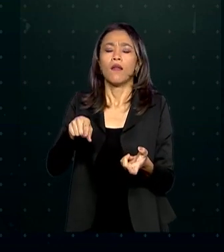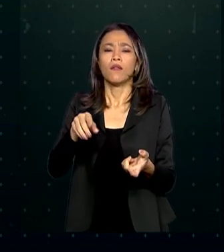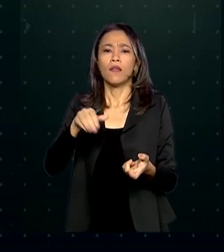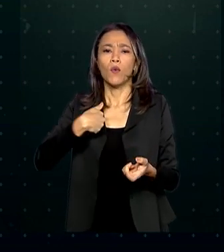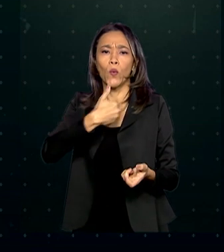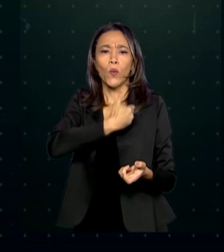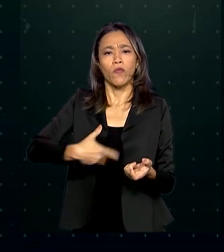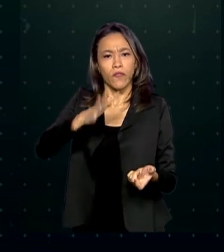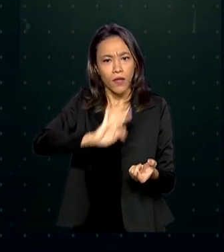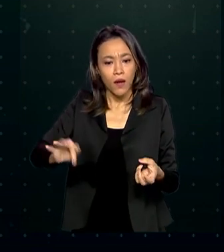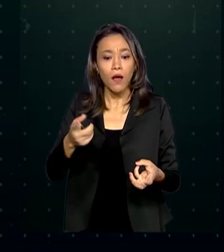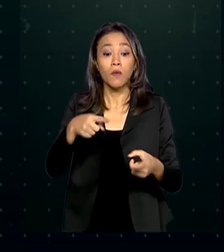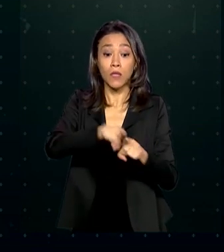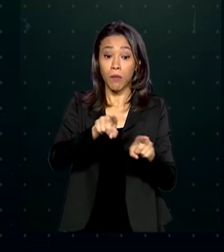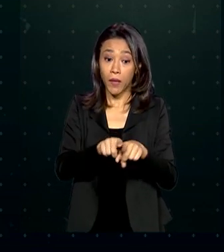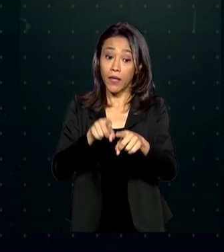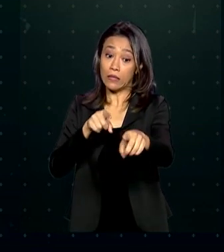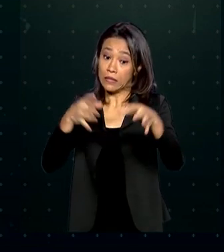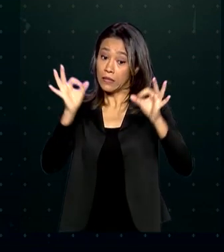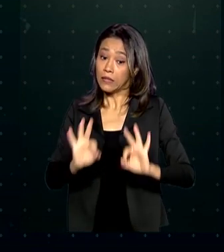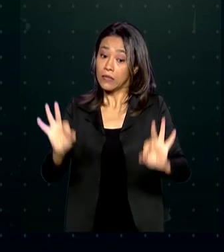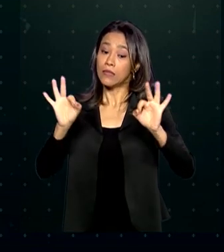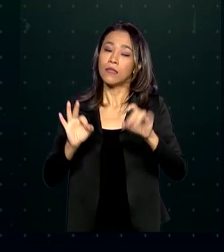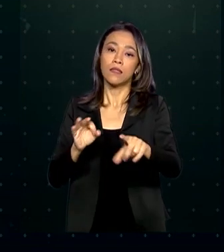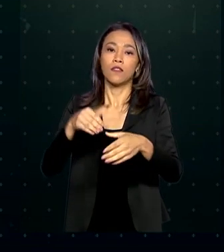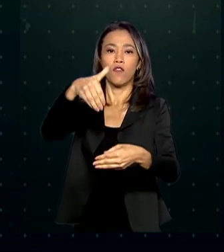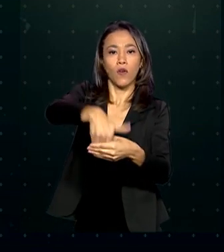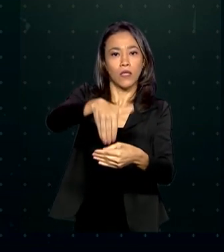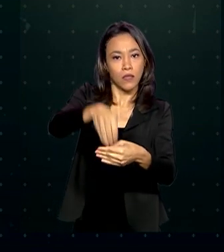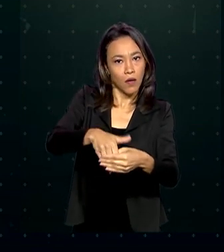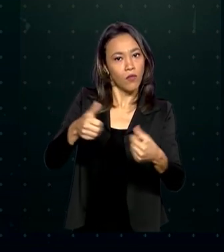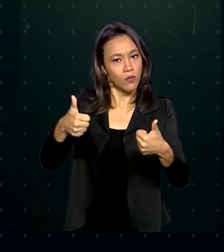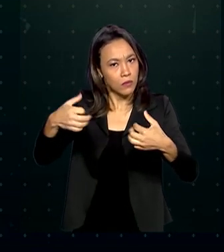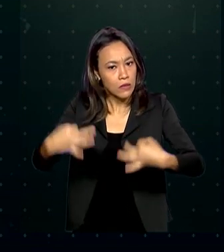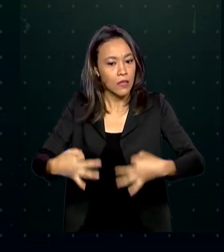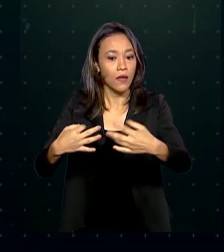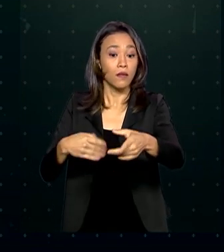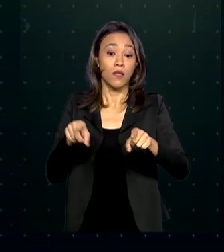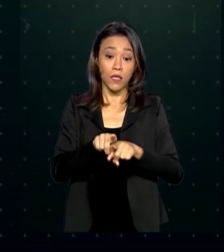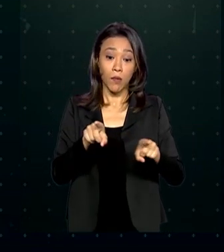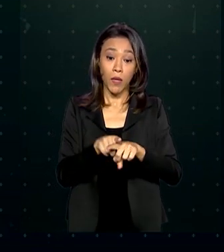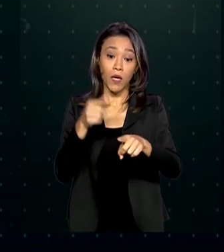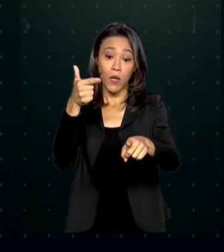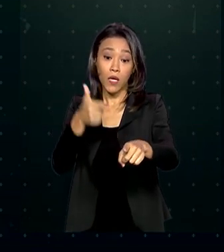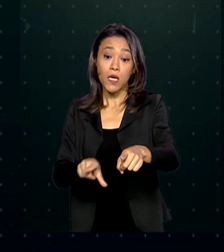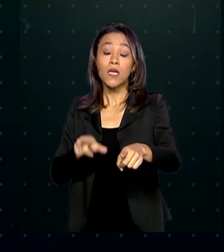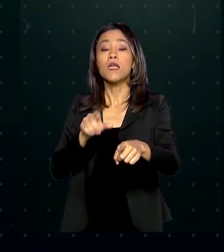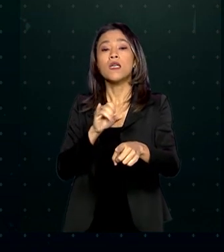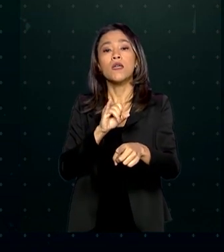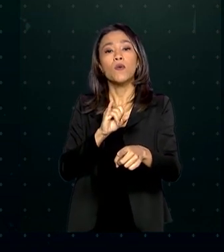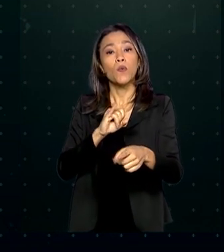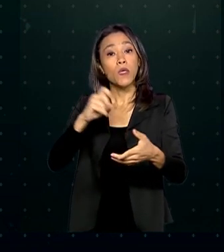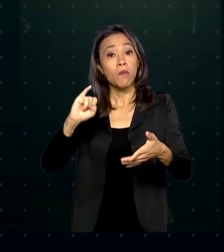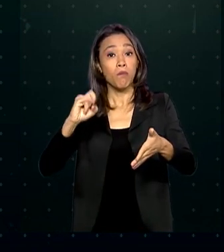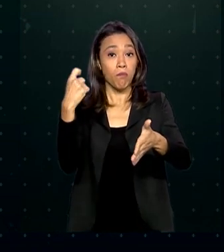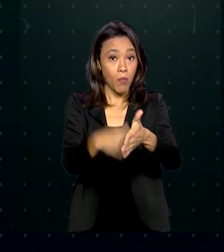quitação eleitoral e o comprovante de recolhimento do imposto sobre a propriedade territorial rural.